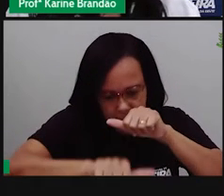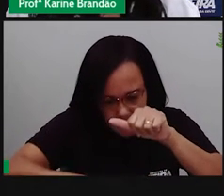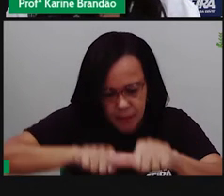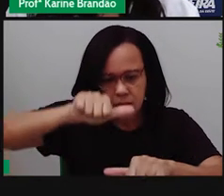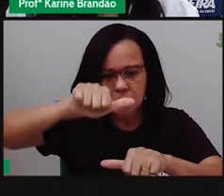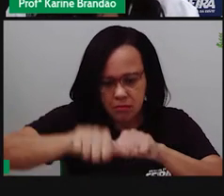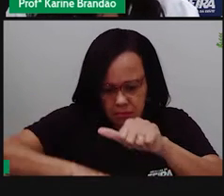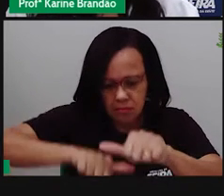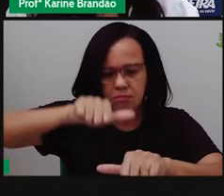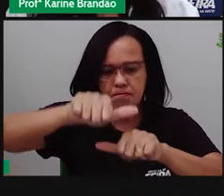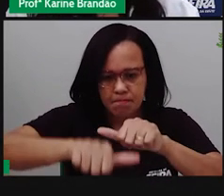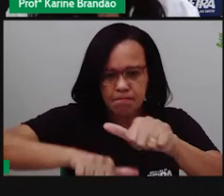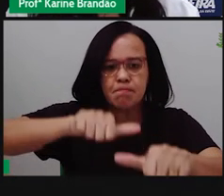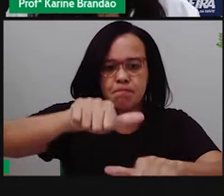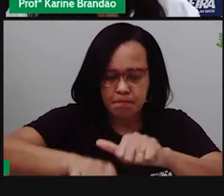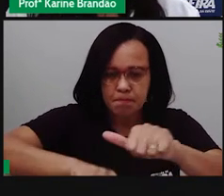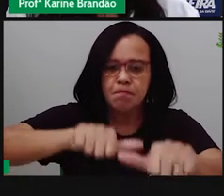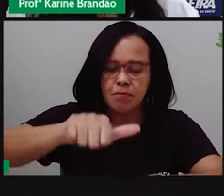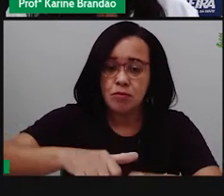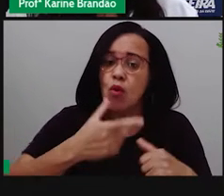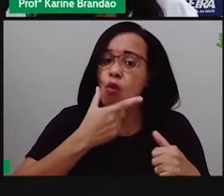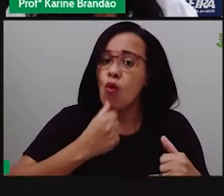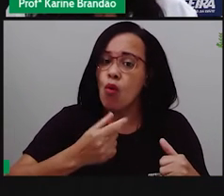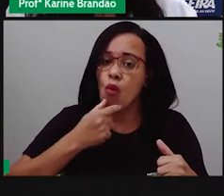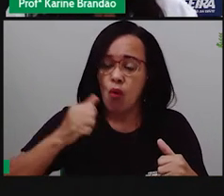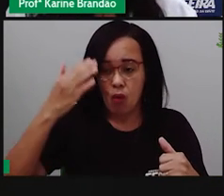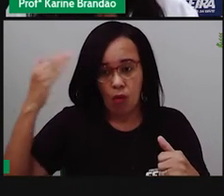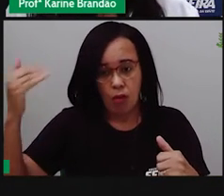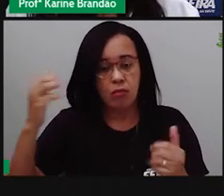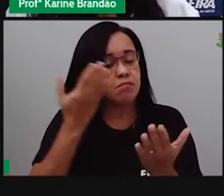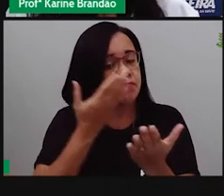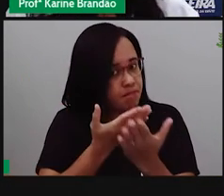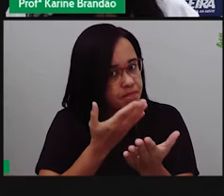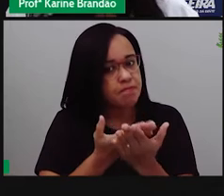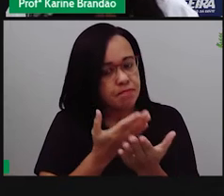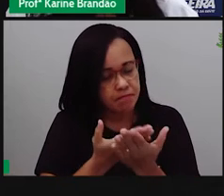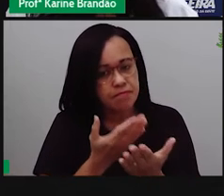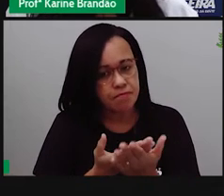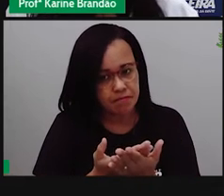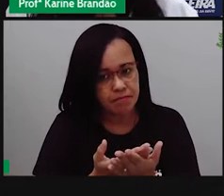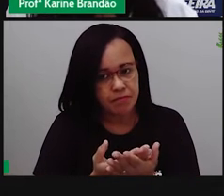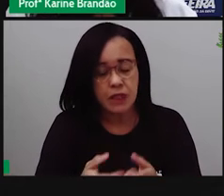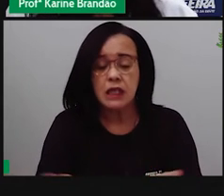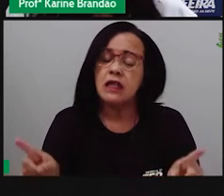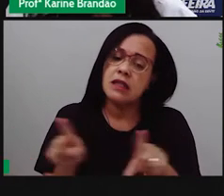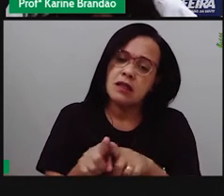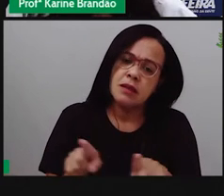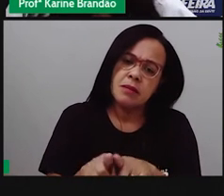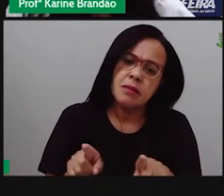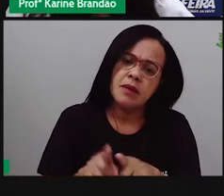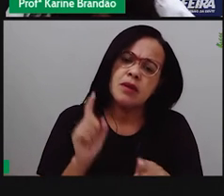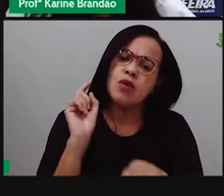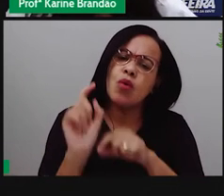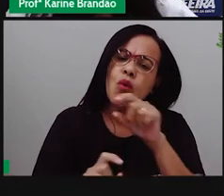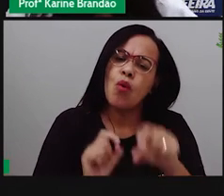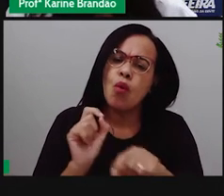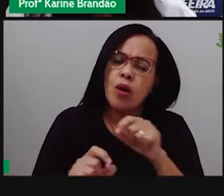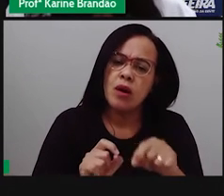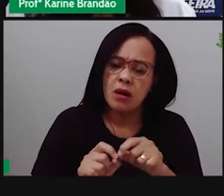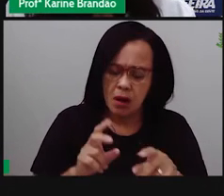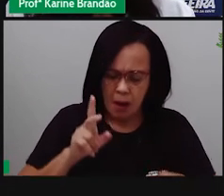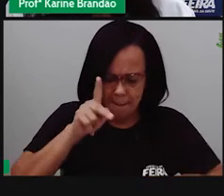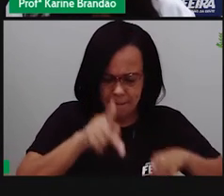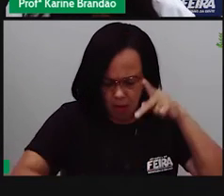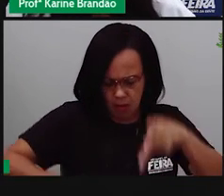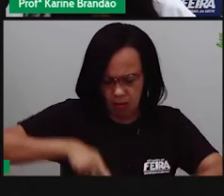disso, ele traz a ideia de que nós temos um ancestral comum. As populações, e aí a vai pensar aqui em população.